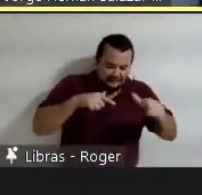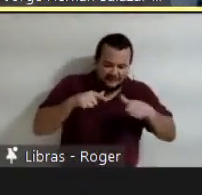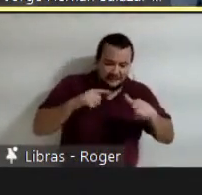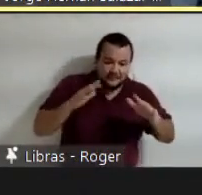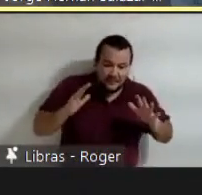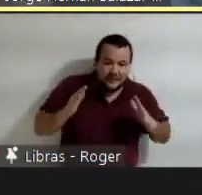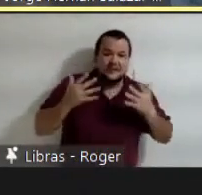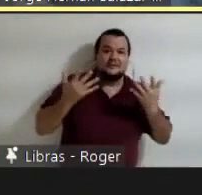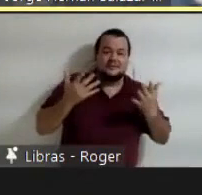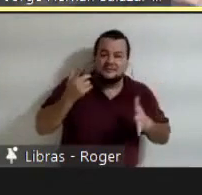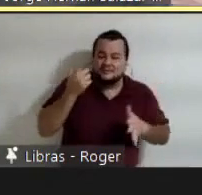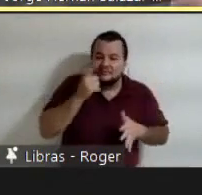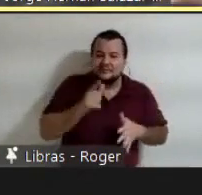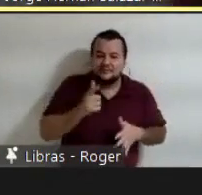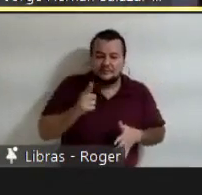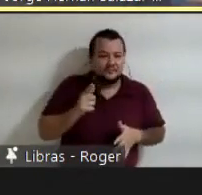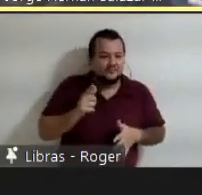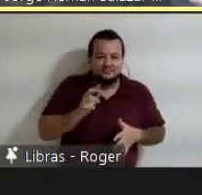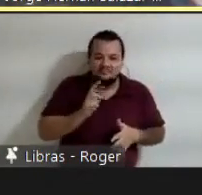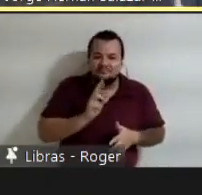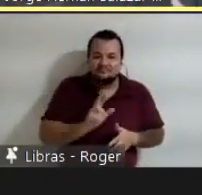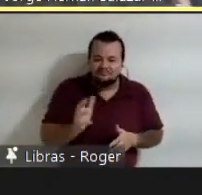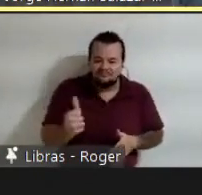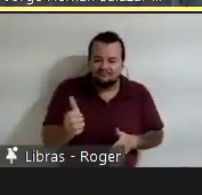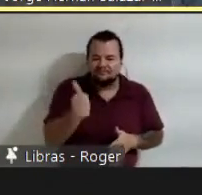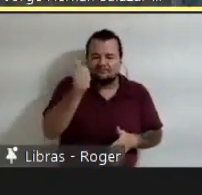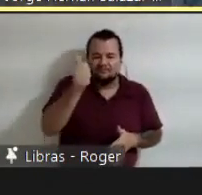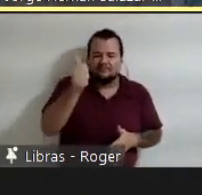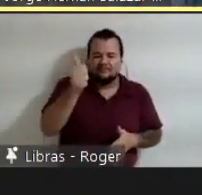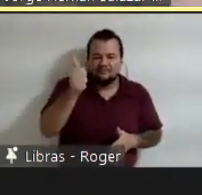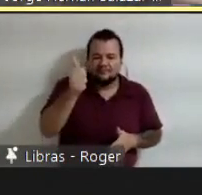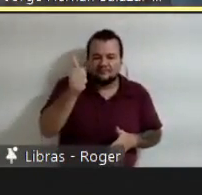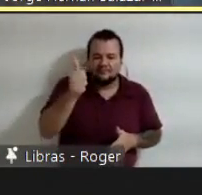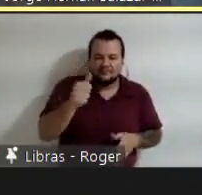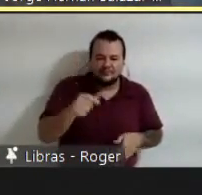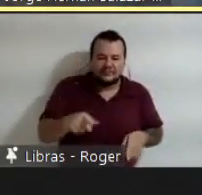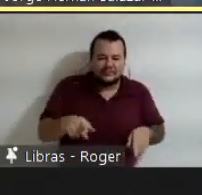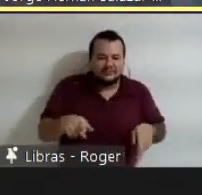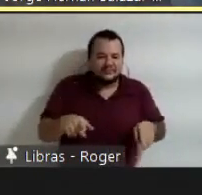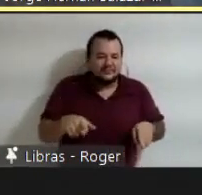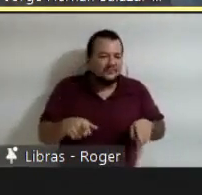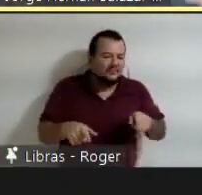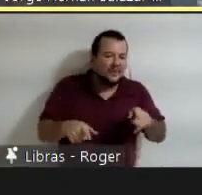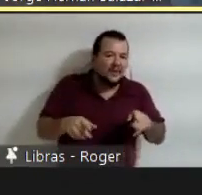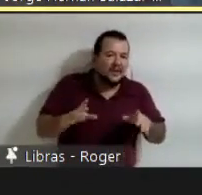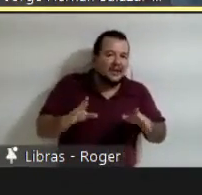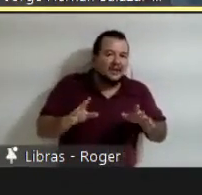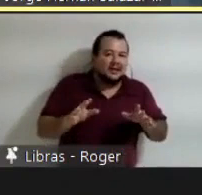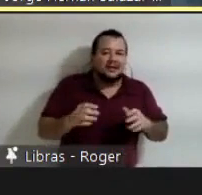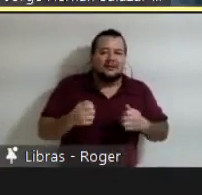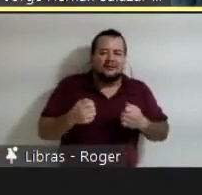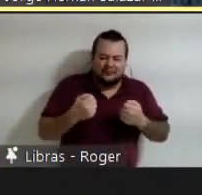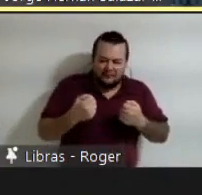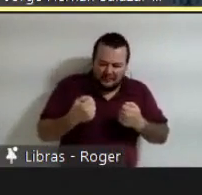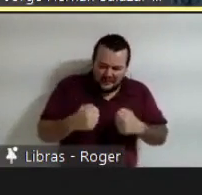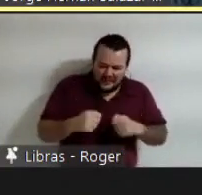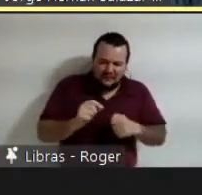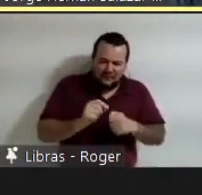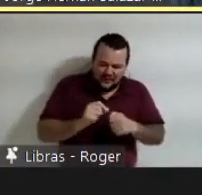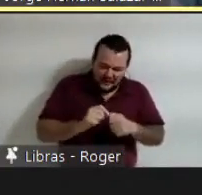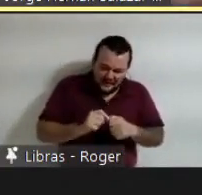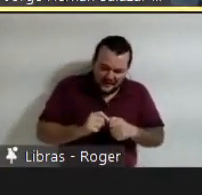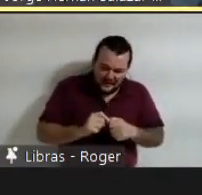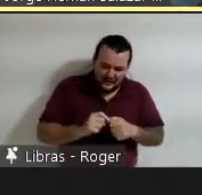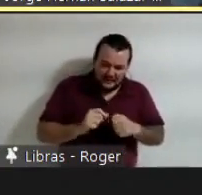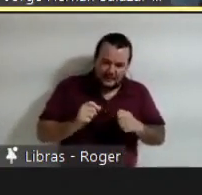E deixamos de estar em função de que há um papel, um rol, e eu atuo como se não supiera o que eu já sei.